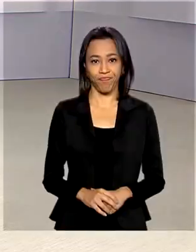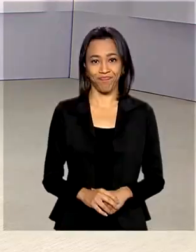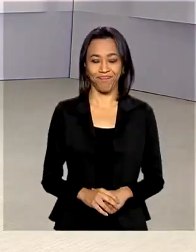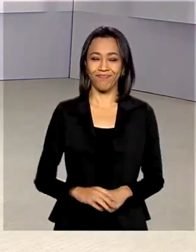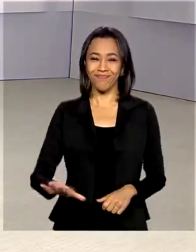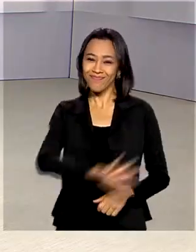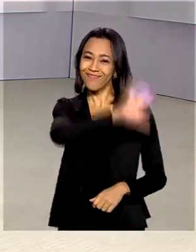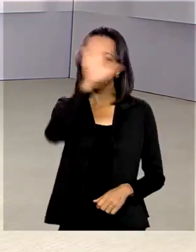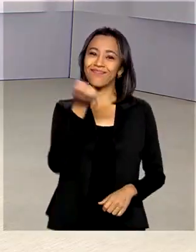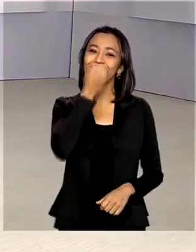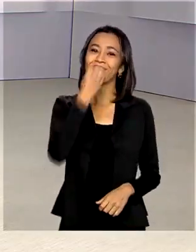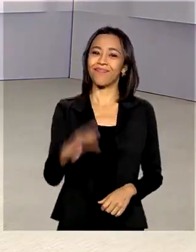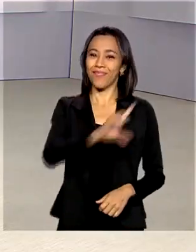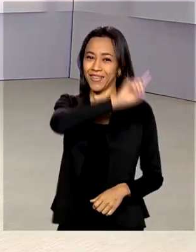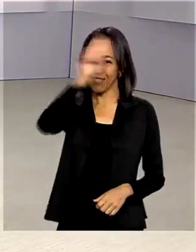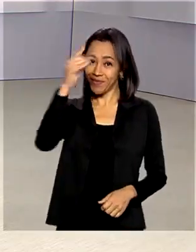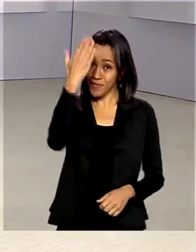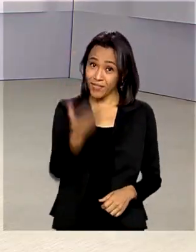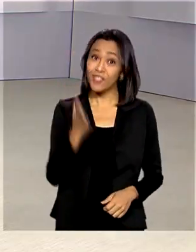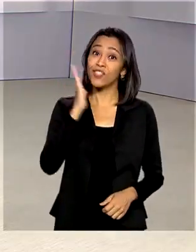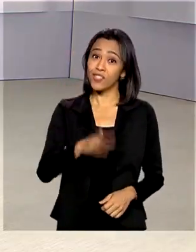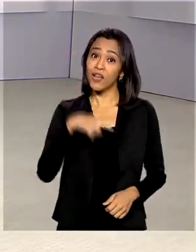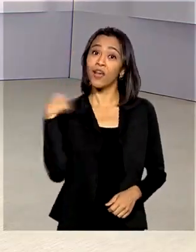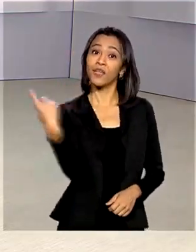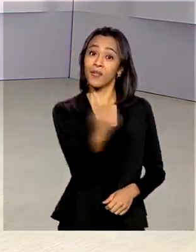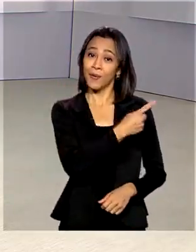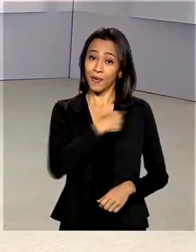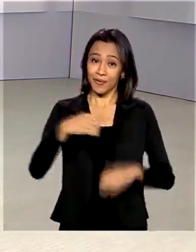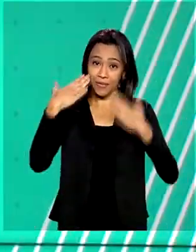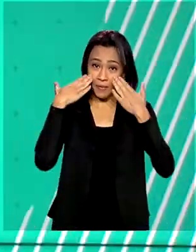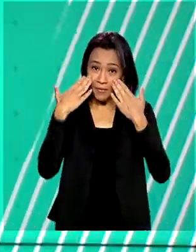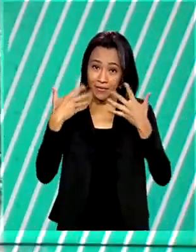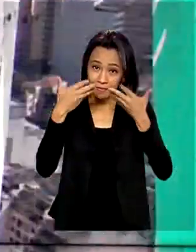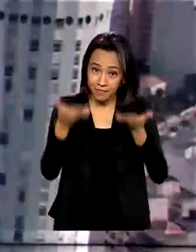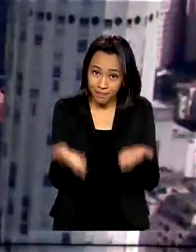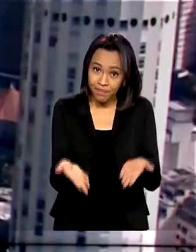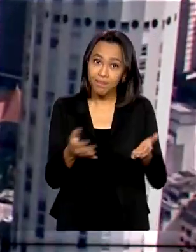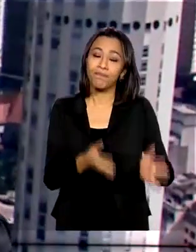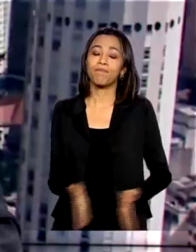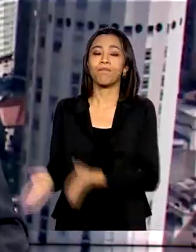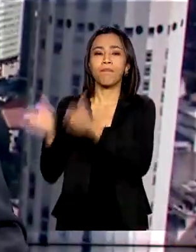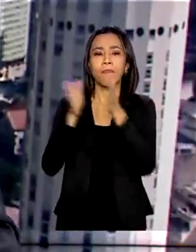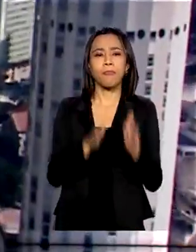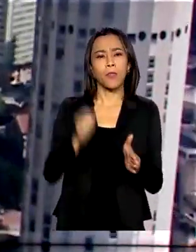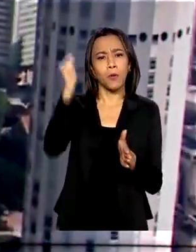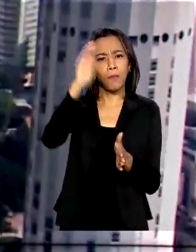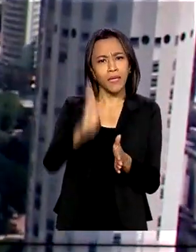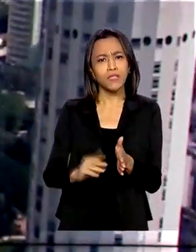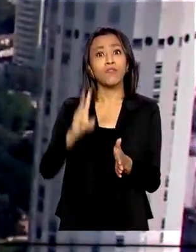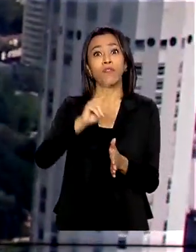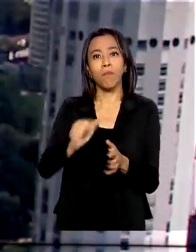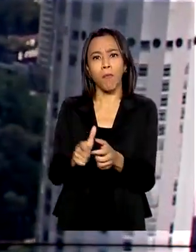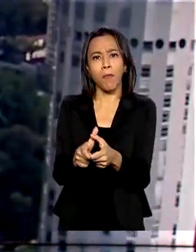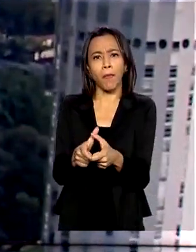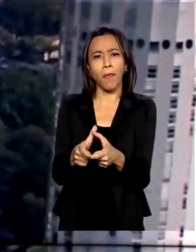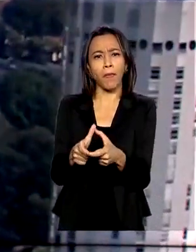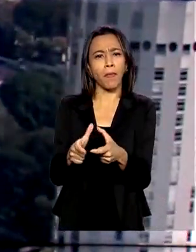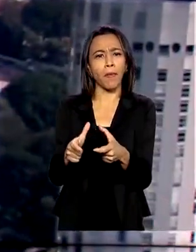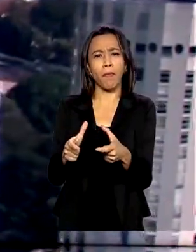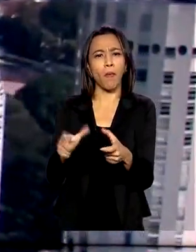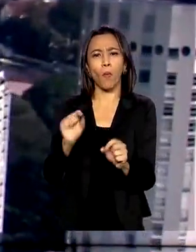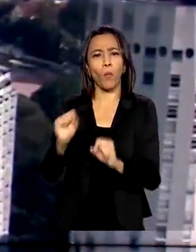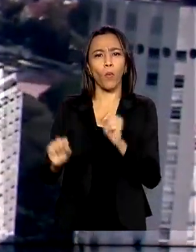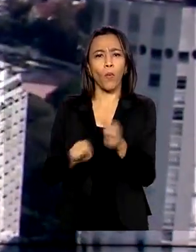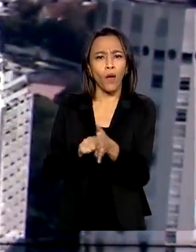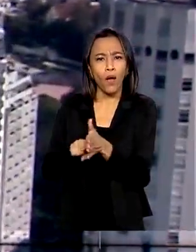Olá, bom dia para você. Já estamos no ar com o governo agora. O Brasil vai aumentar a capacidade de processamento de